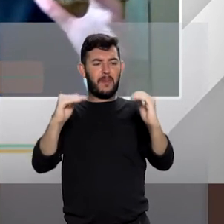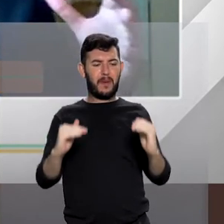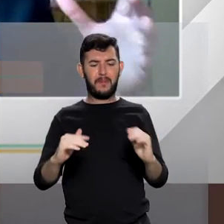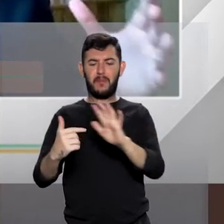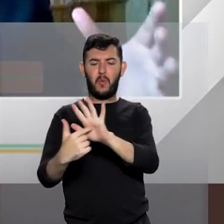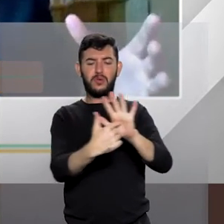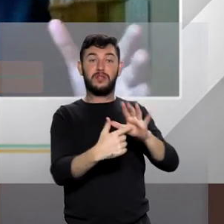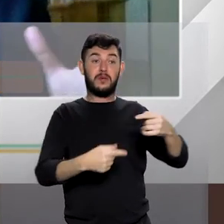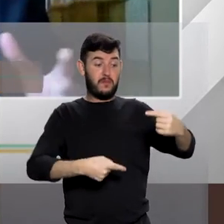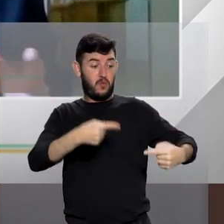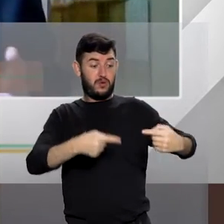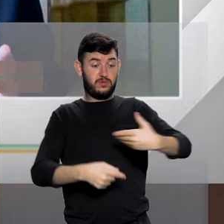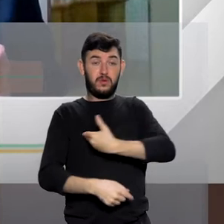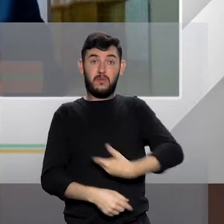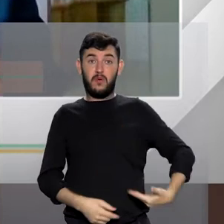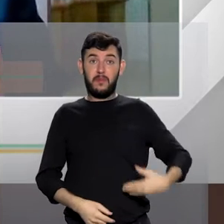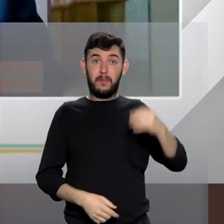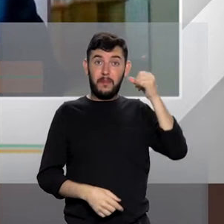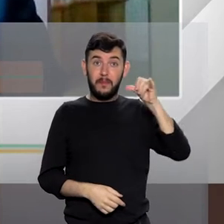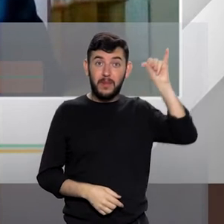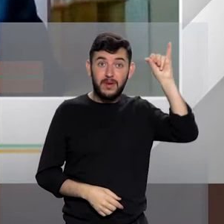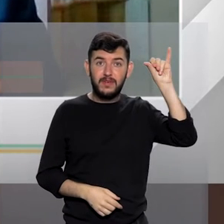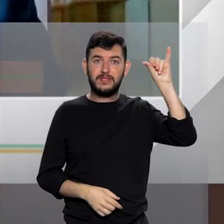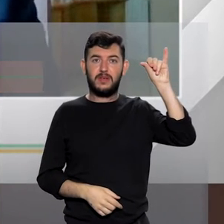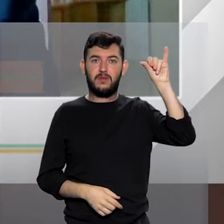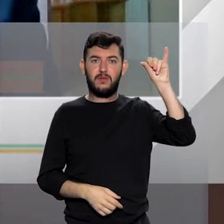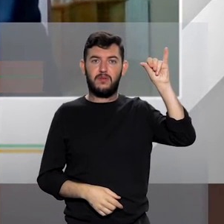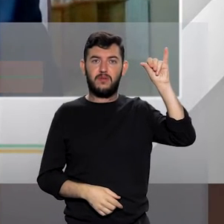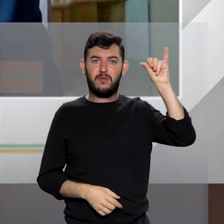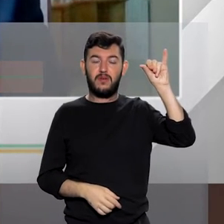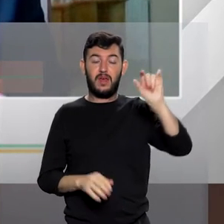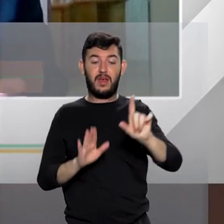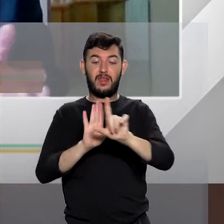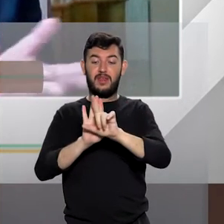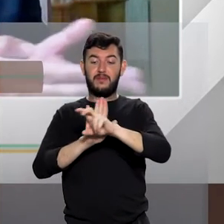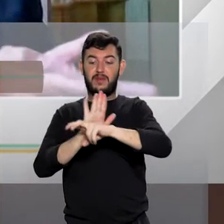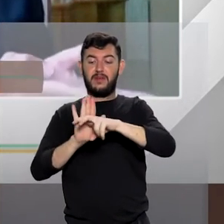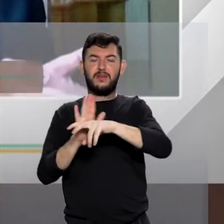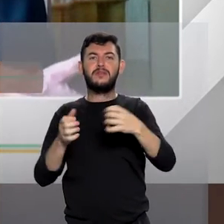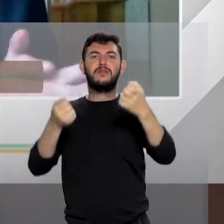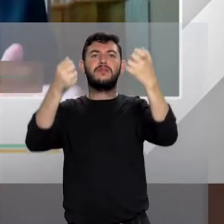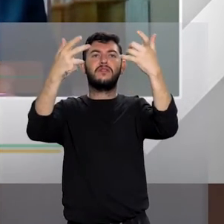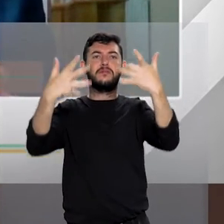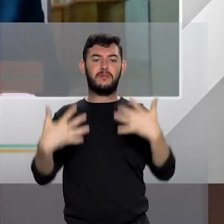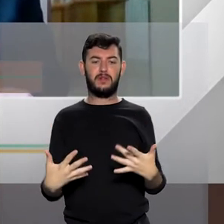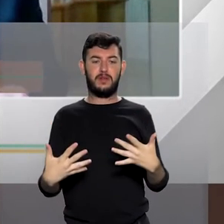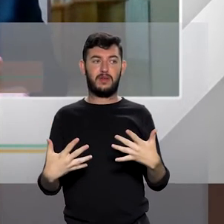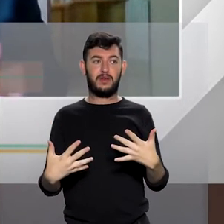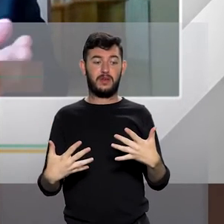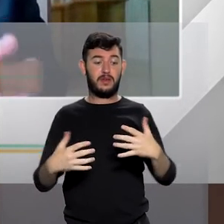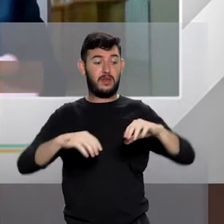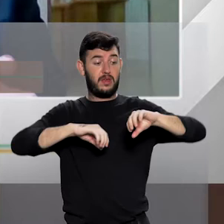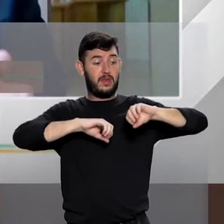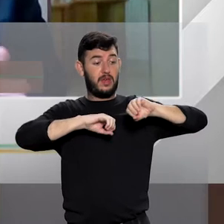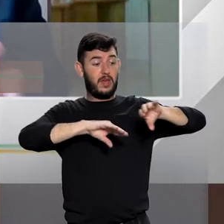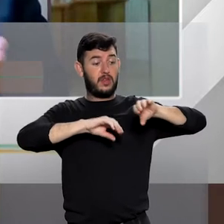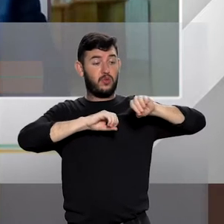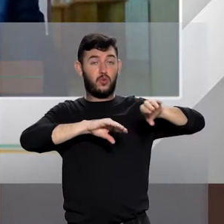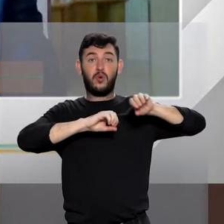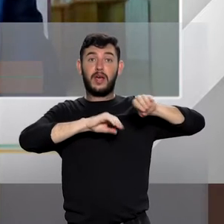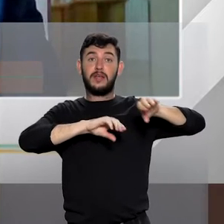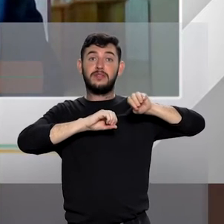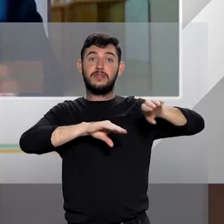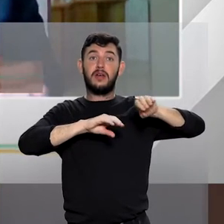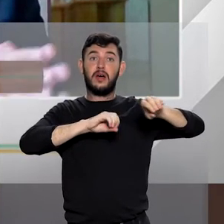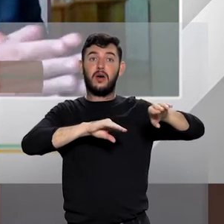estabelecer linhas gerais. Então, a Lei Maria da Penha fala da importância, por exemplo, da educação, sobre igualdade